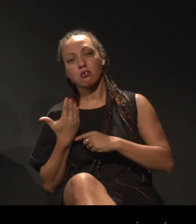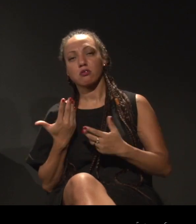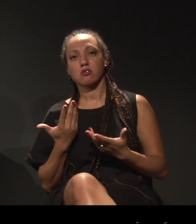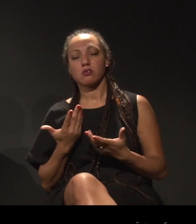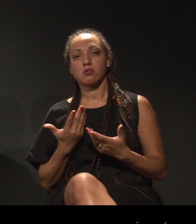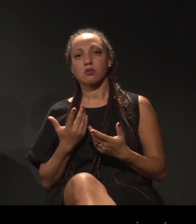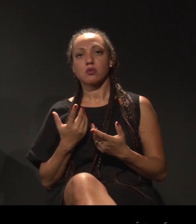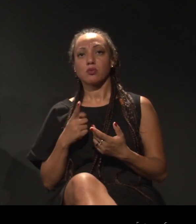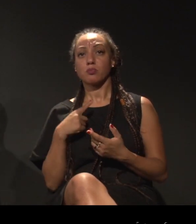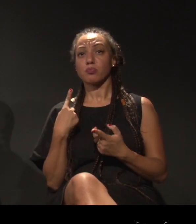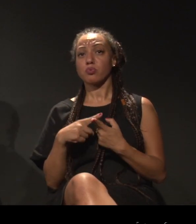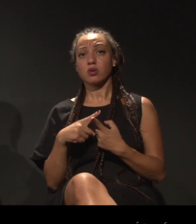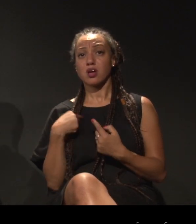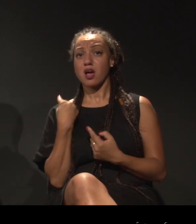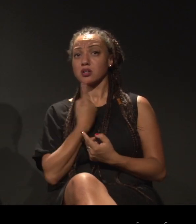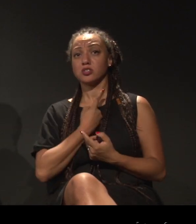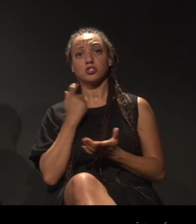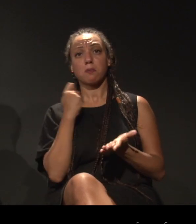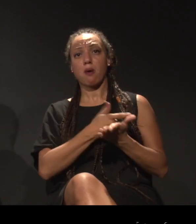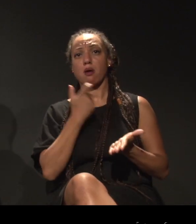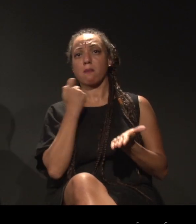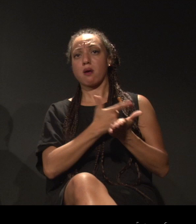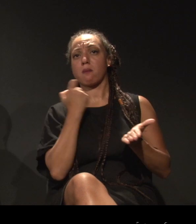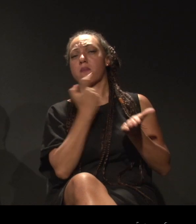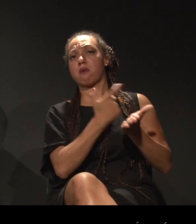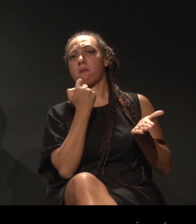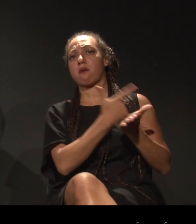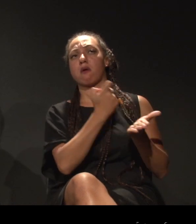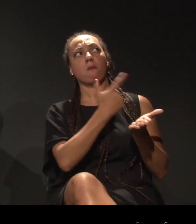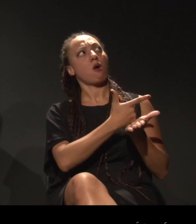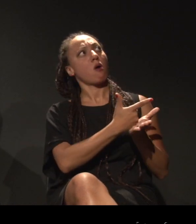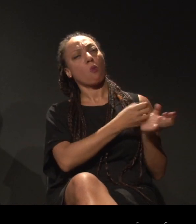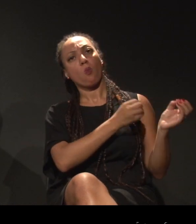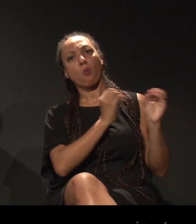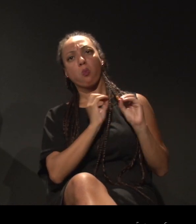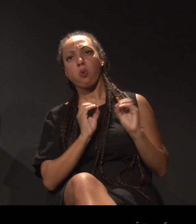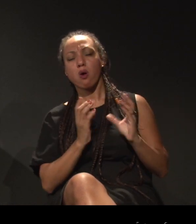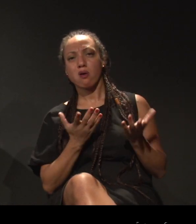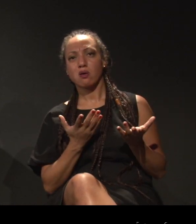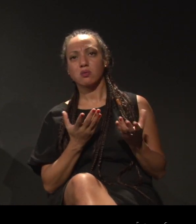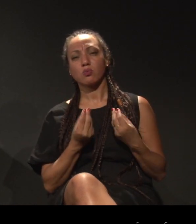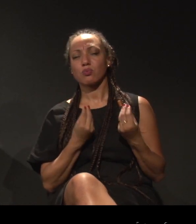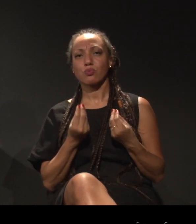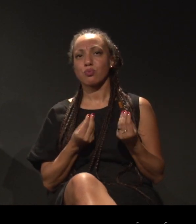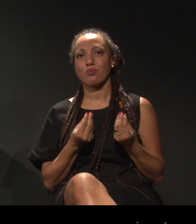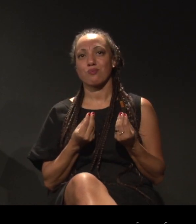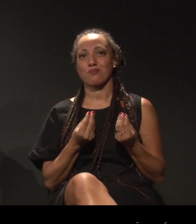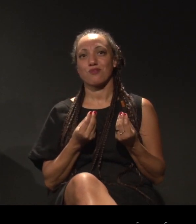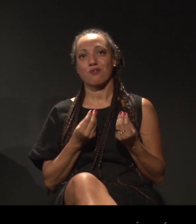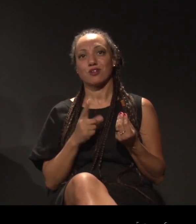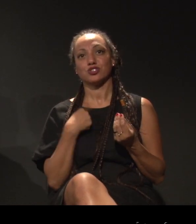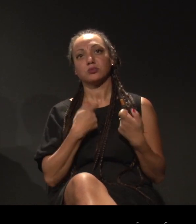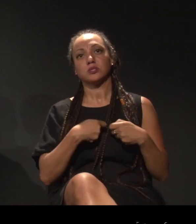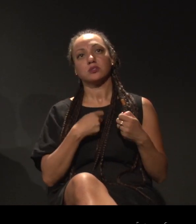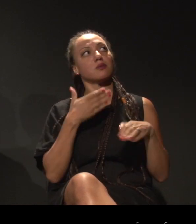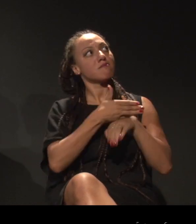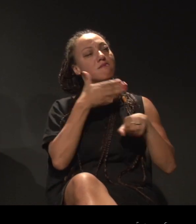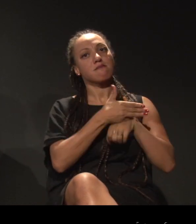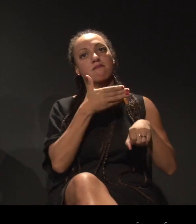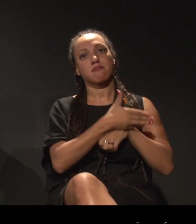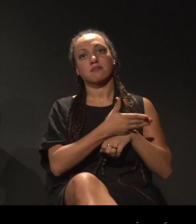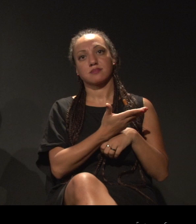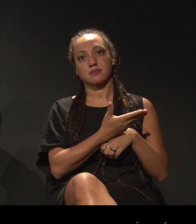os pagadores de toda essa conta. não tem como nos excluir. Não